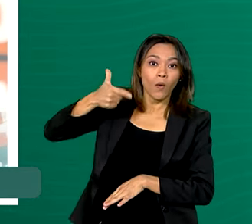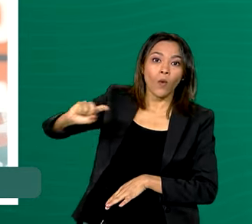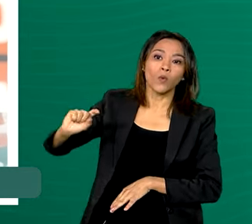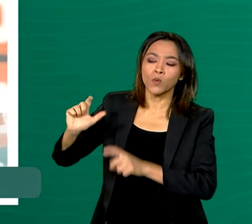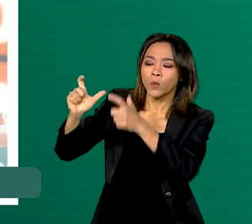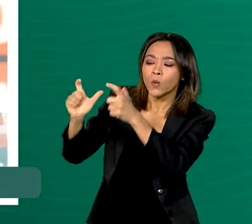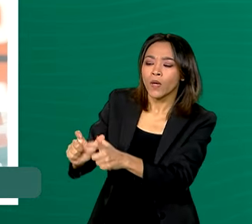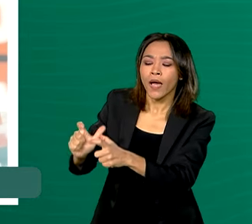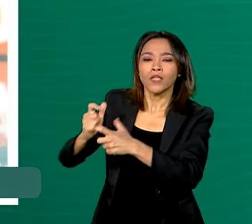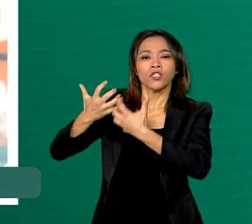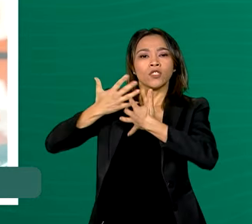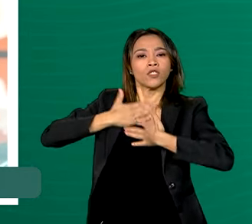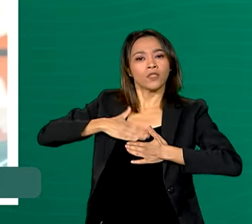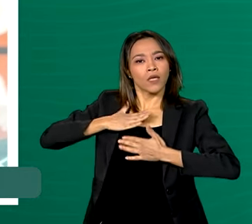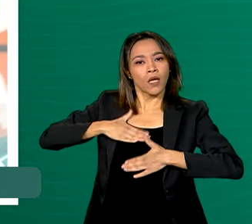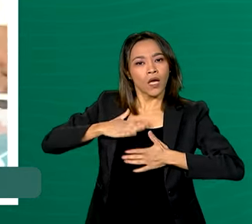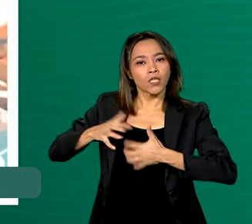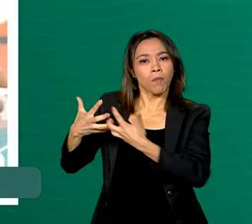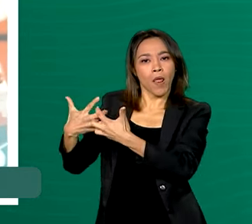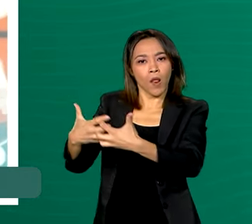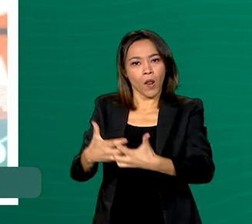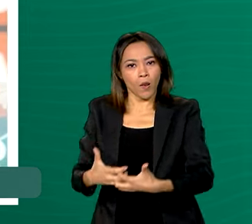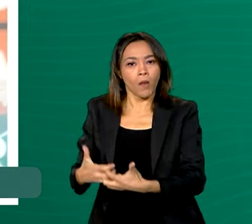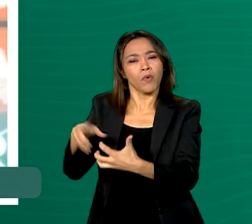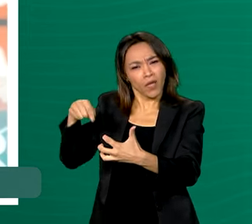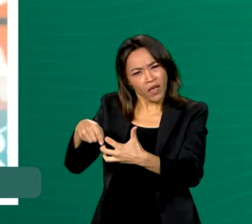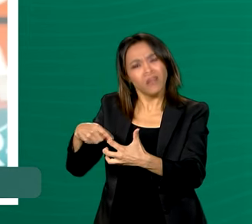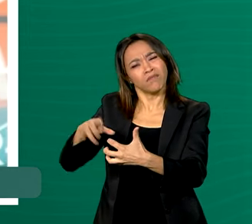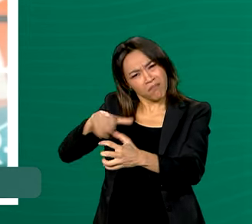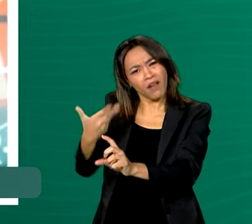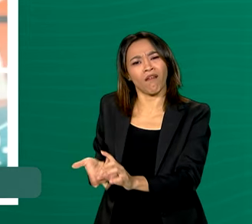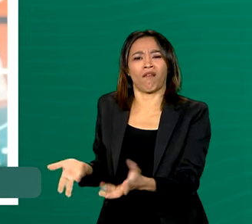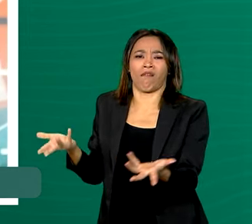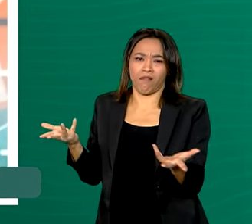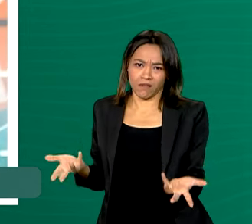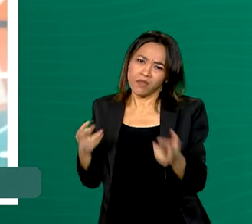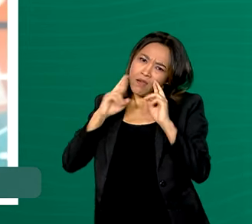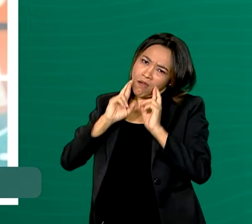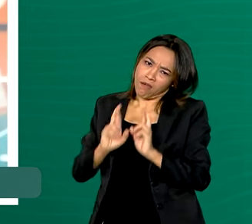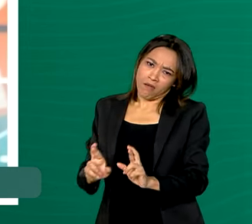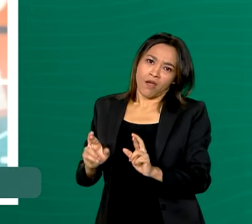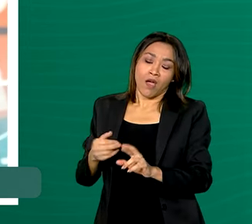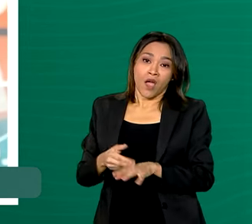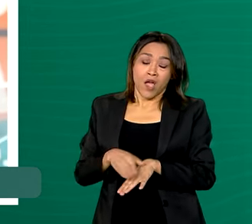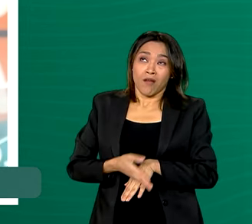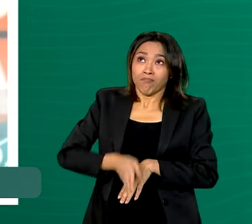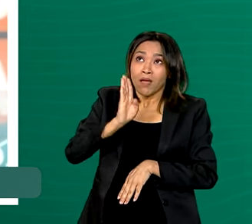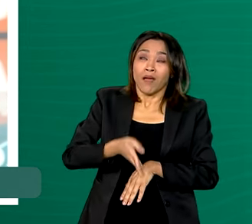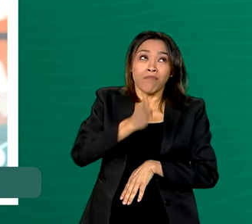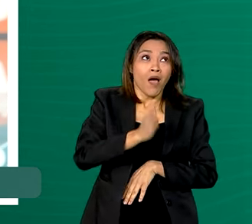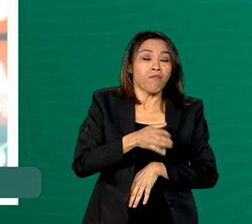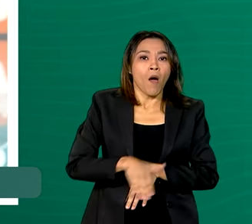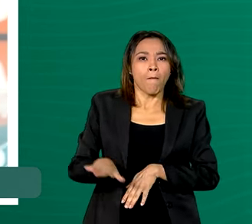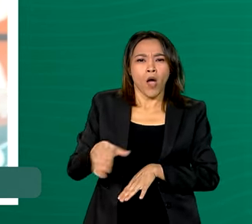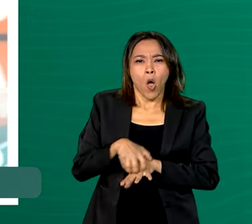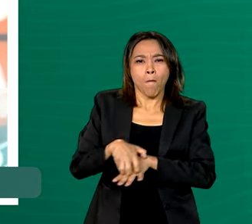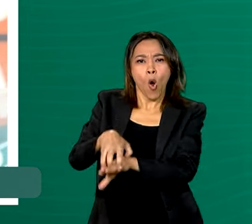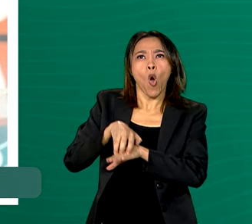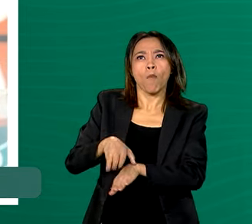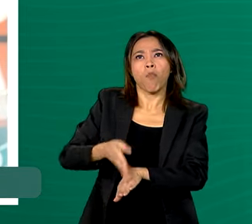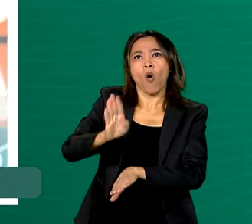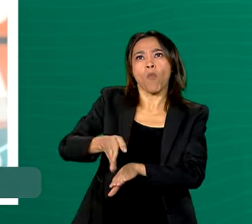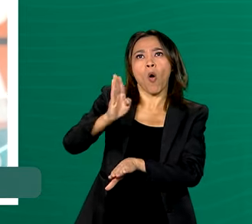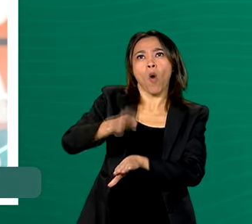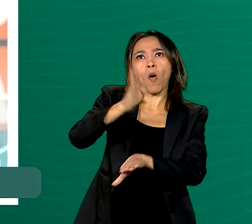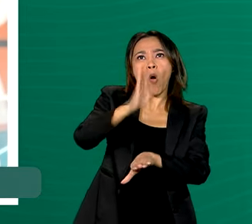caminhoneiros, porque os caminhoneiros merecem, porque as estradas brasileiras transportam boa parte daquilo que o Brasil